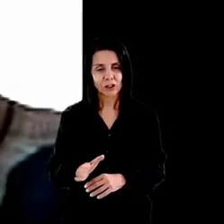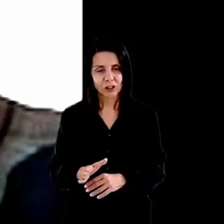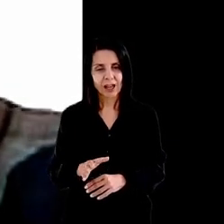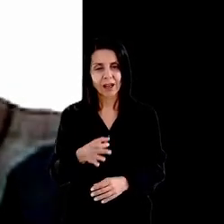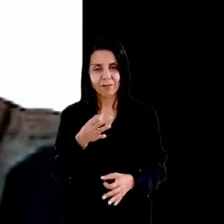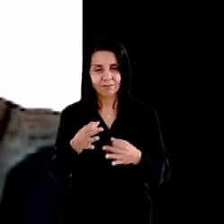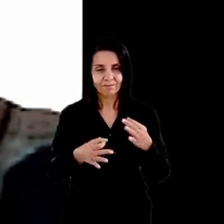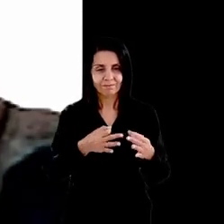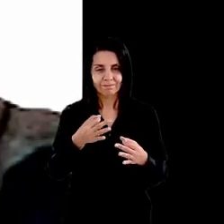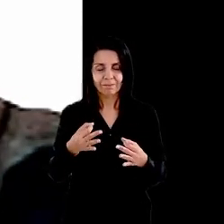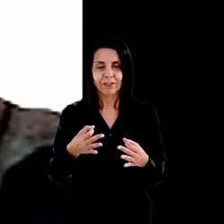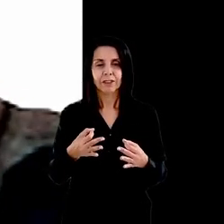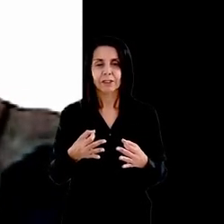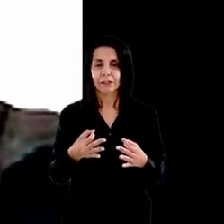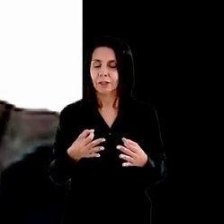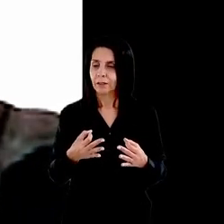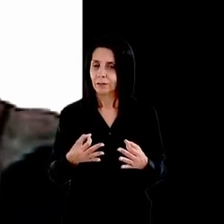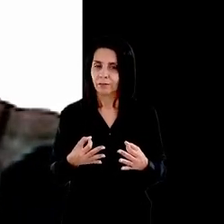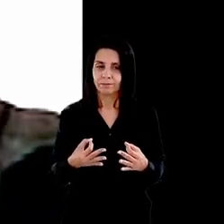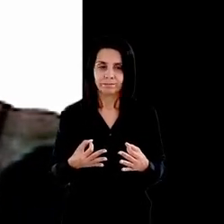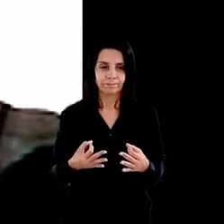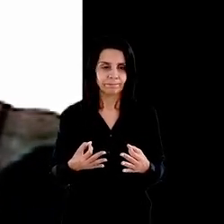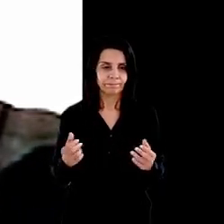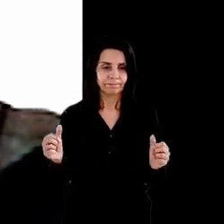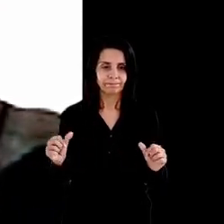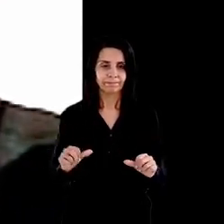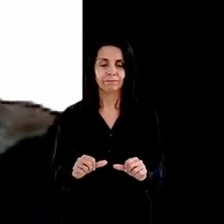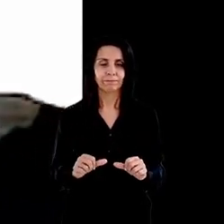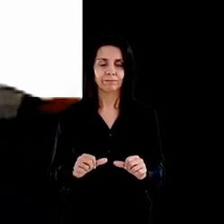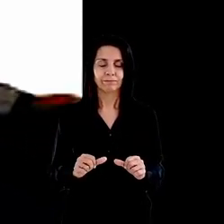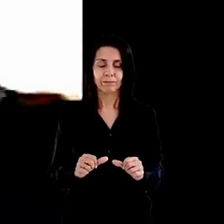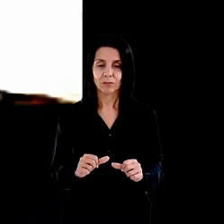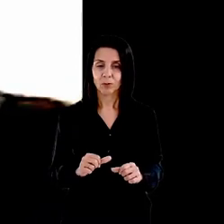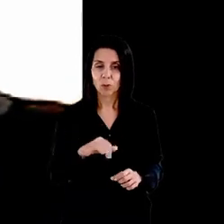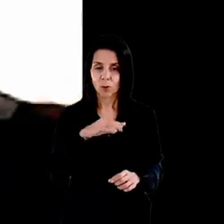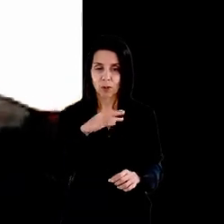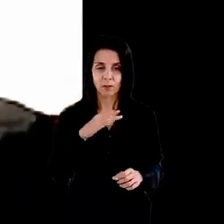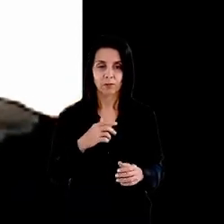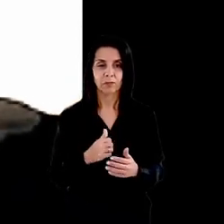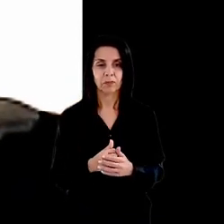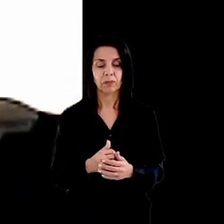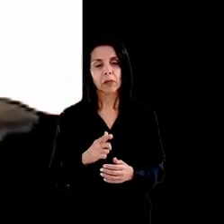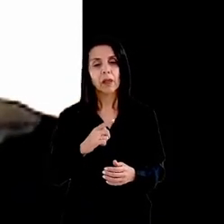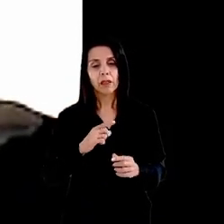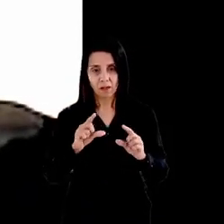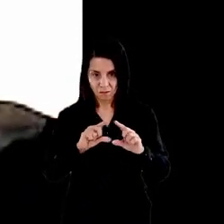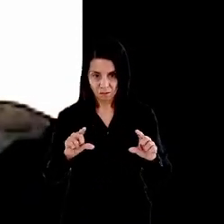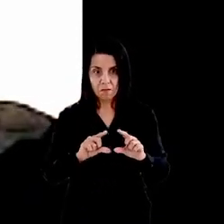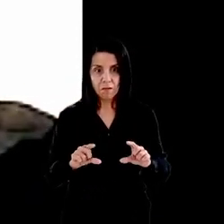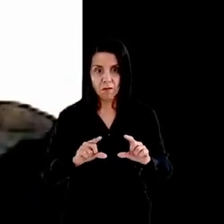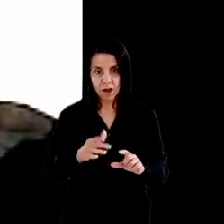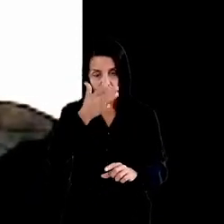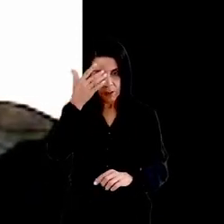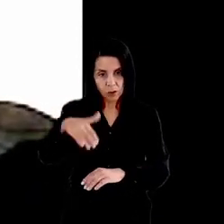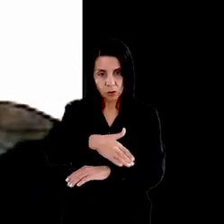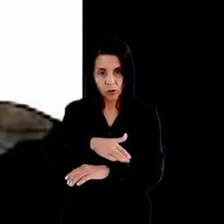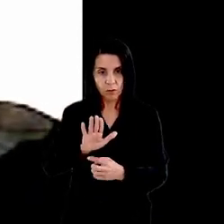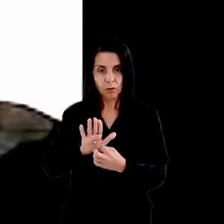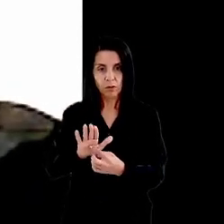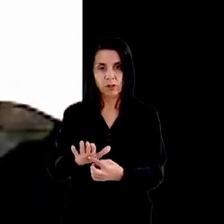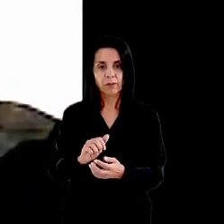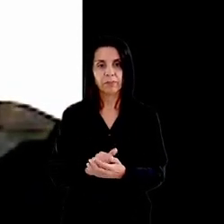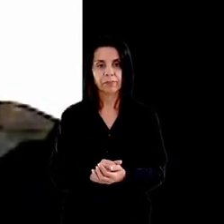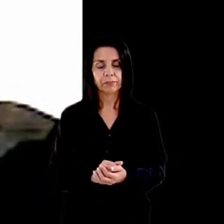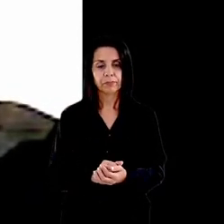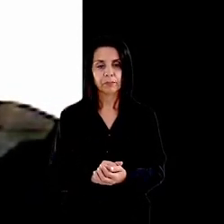viver essa fome nas ruas eu trago algumas frases que já ouvi eu vim para a rua com nove